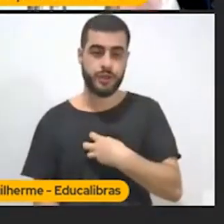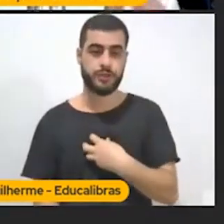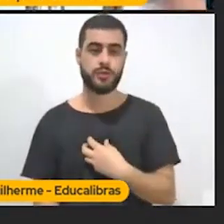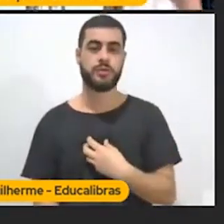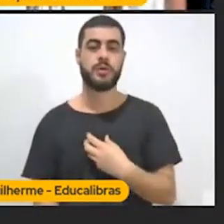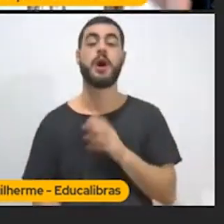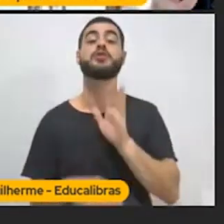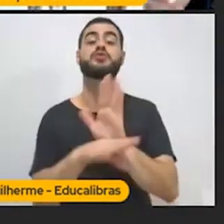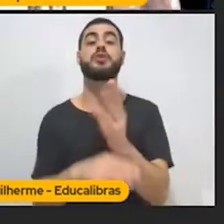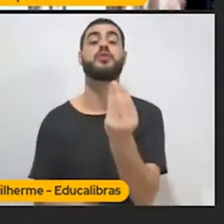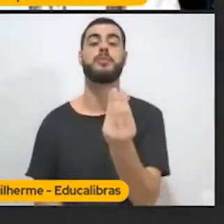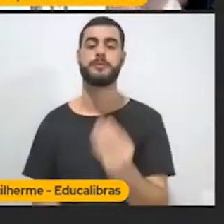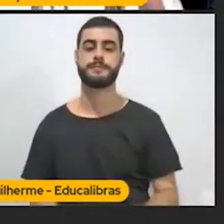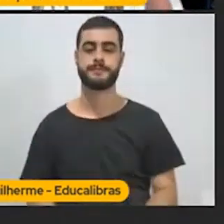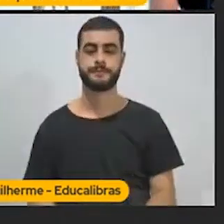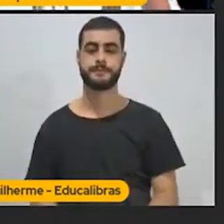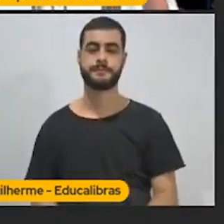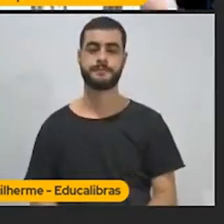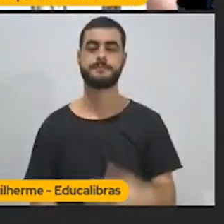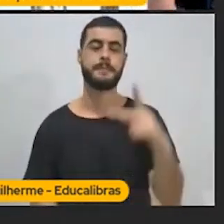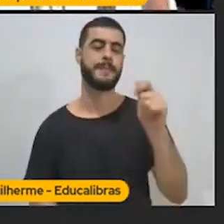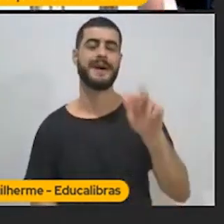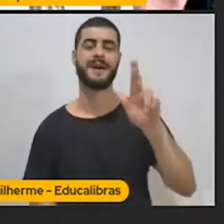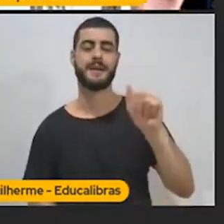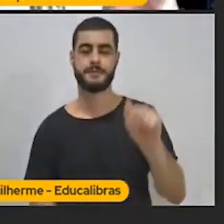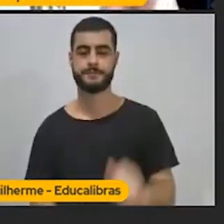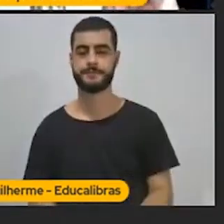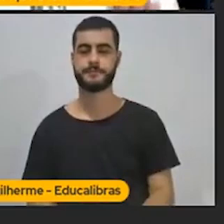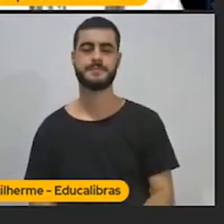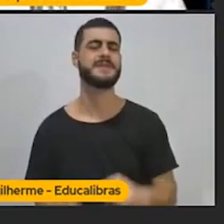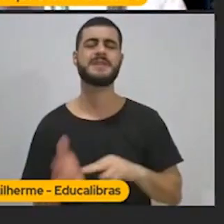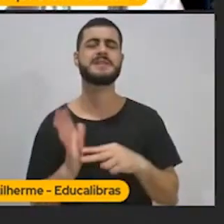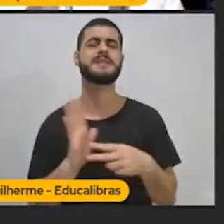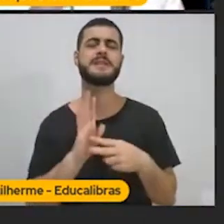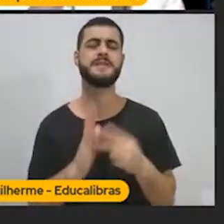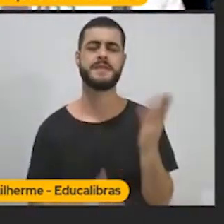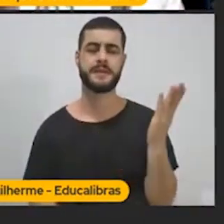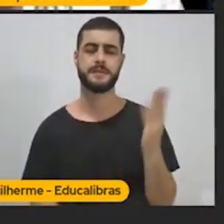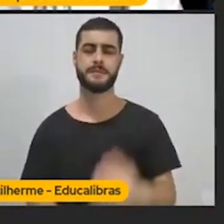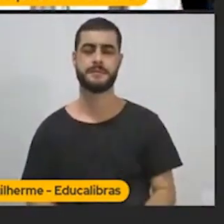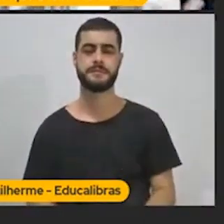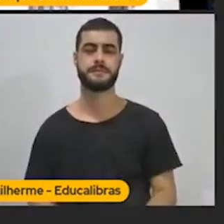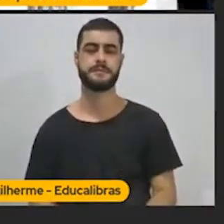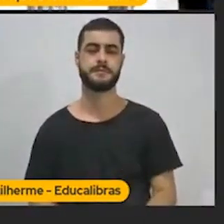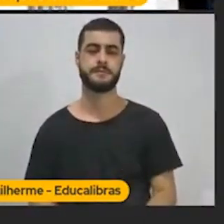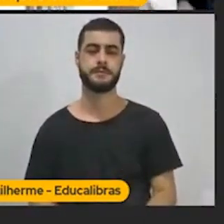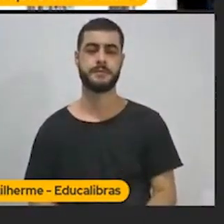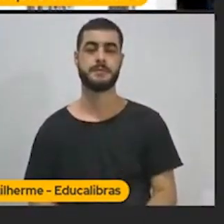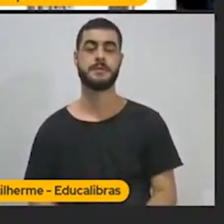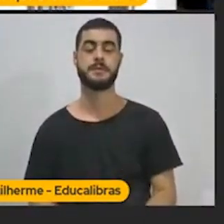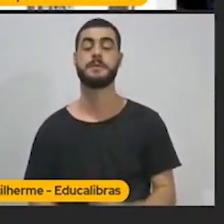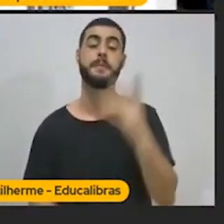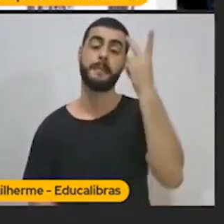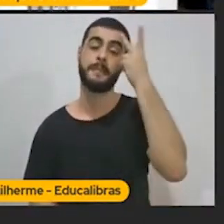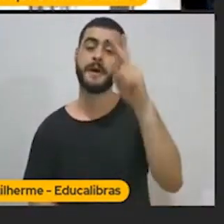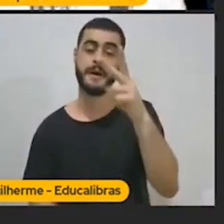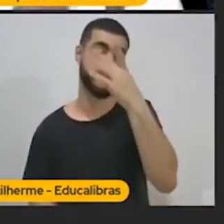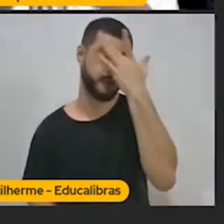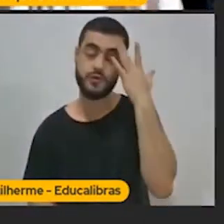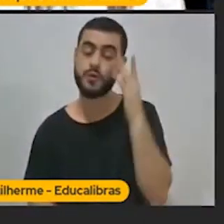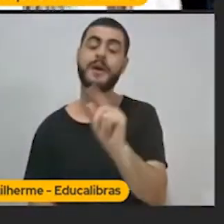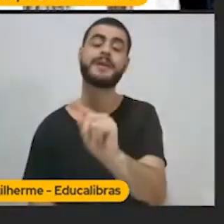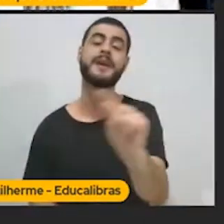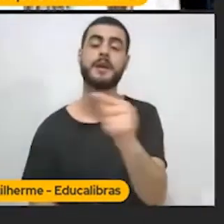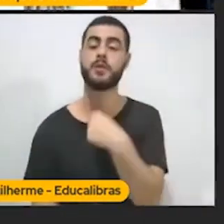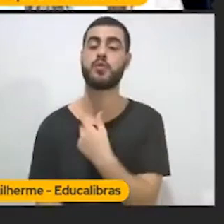Para. O que para significa? Você coloca a palavra, literalmente, para, do jeito que aqui, e coloca o cliente final. Quem é seu público? Quem é seu cliente? Ah,